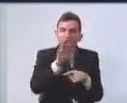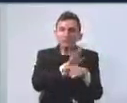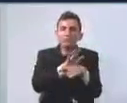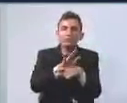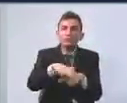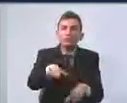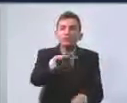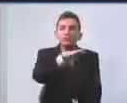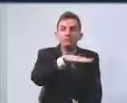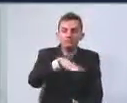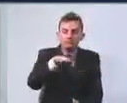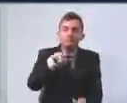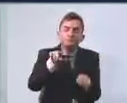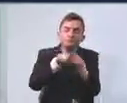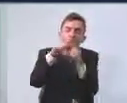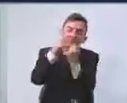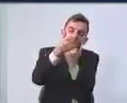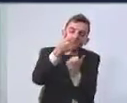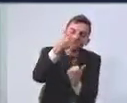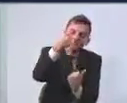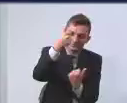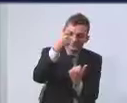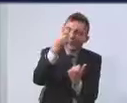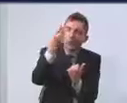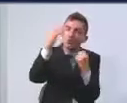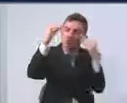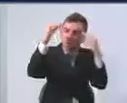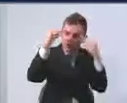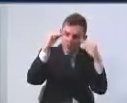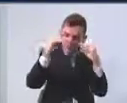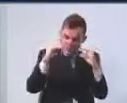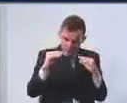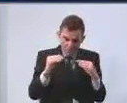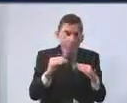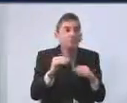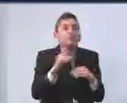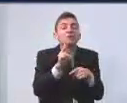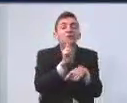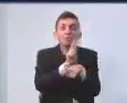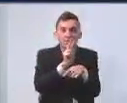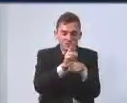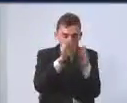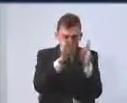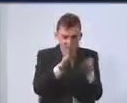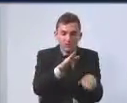dos níveis hierarquizados, a gente tem na proteção social especial para crianças e adolescentes,